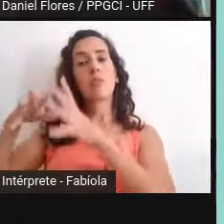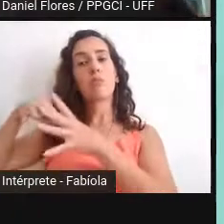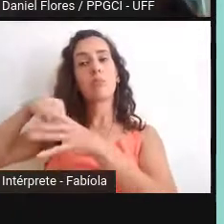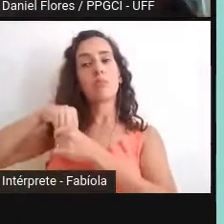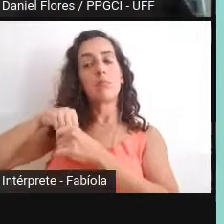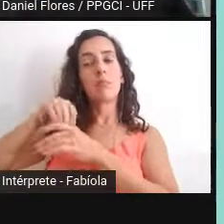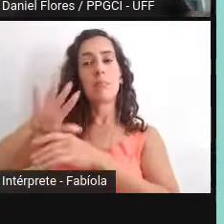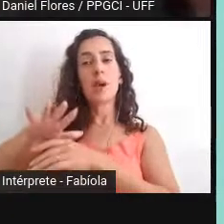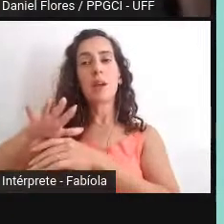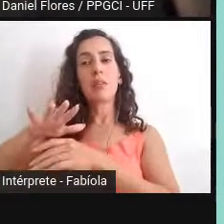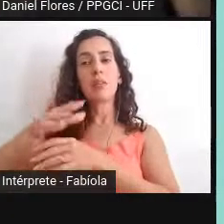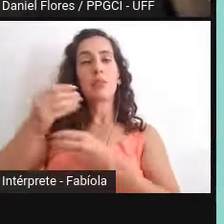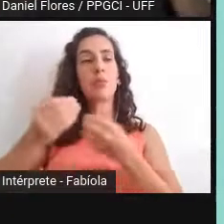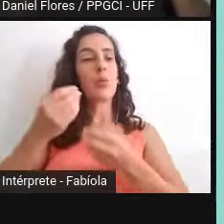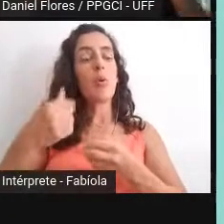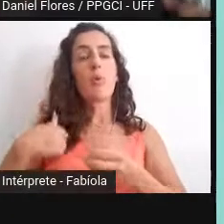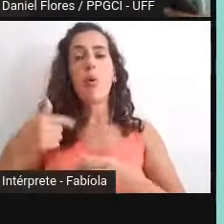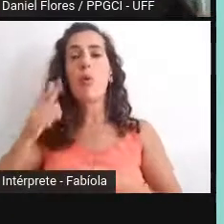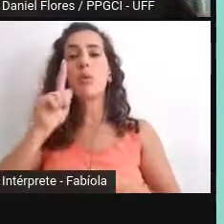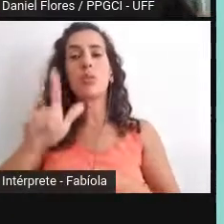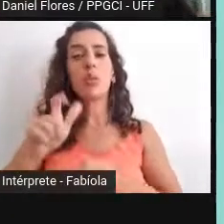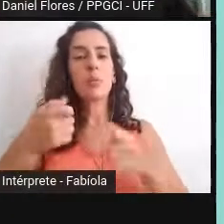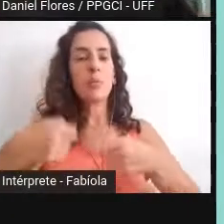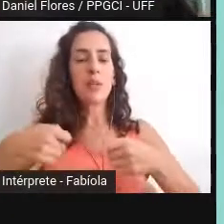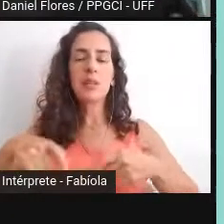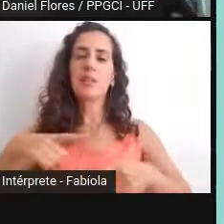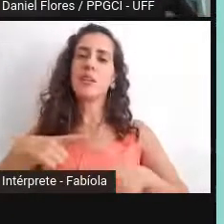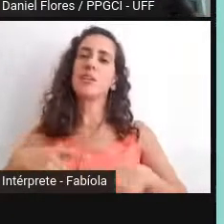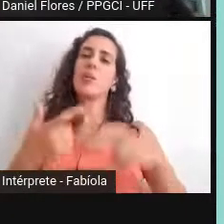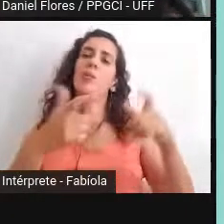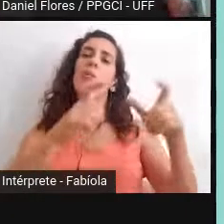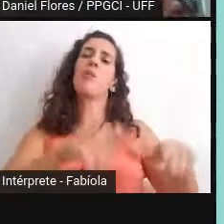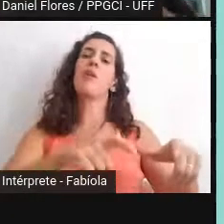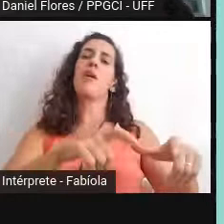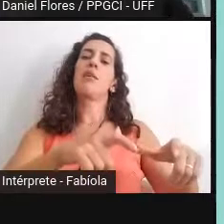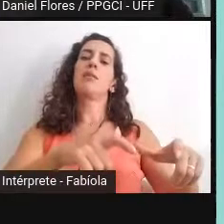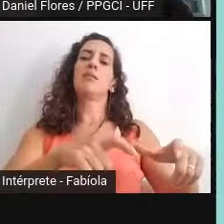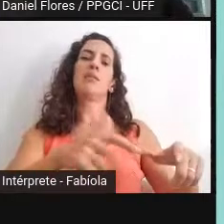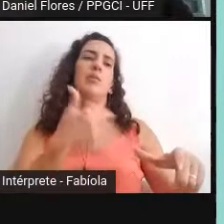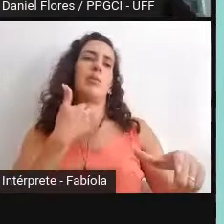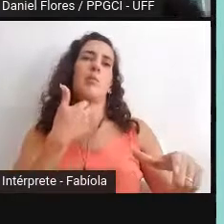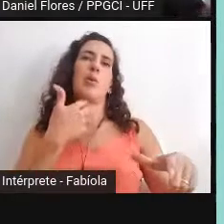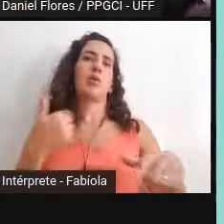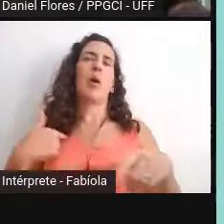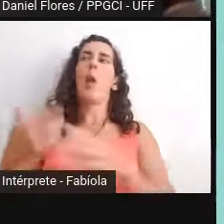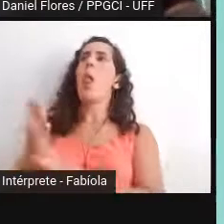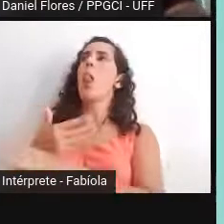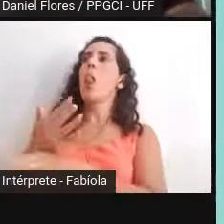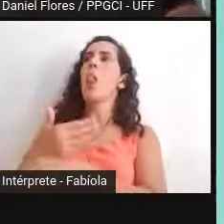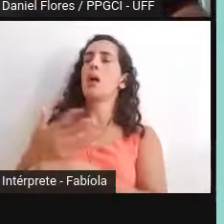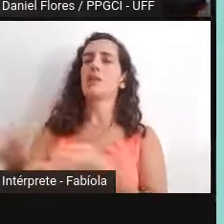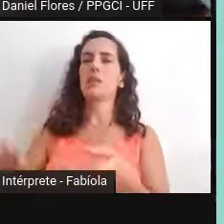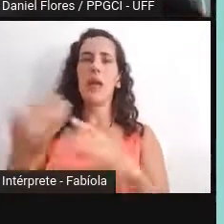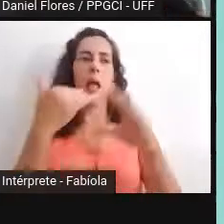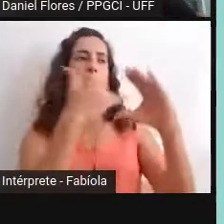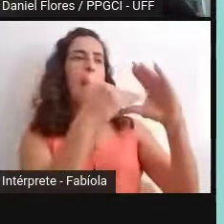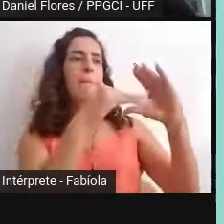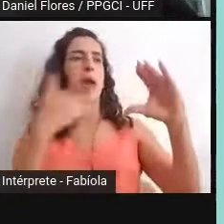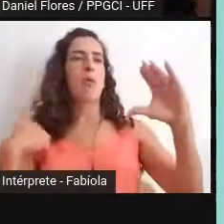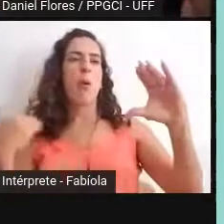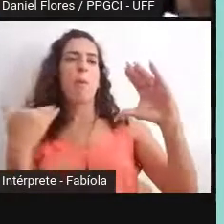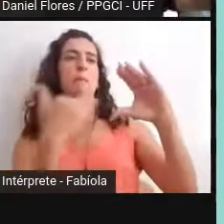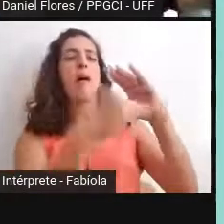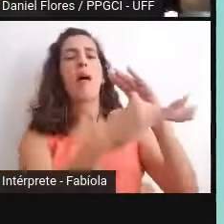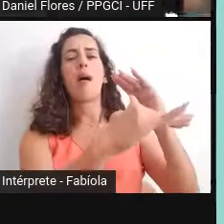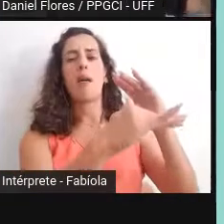produz num vazio é por isso que eu não posso dar acesso de documentos de um arquivo por exemplo num e-mail num correio eletrônico